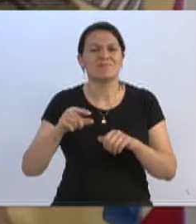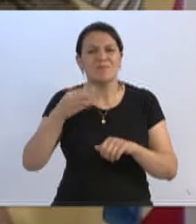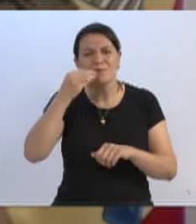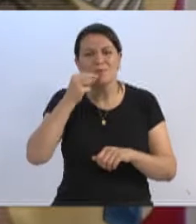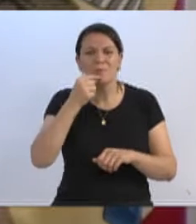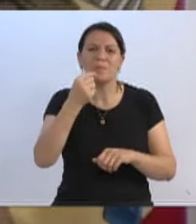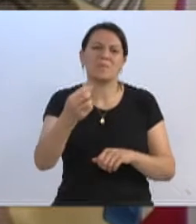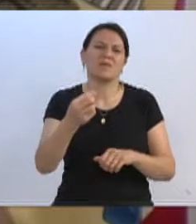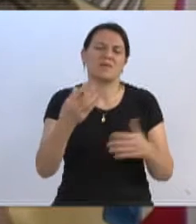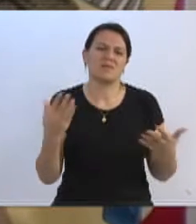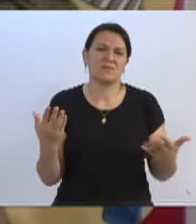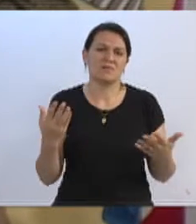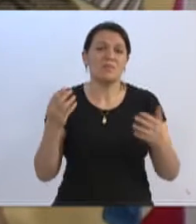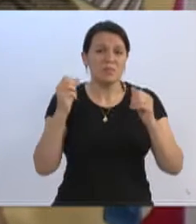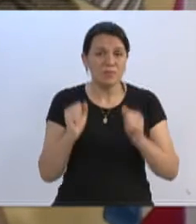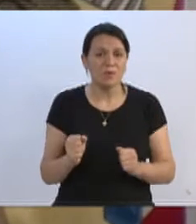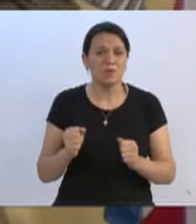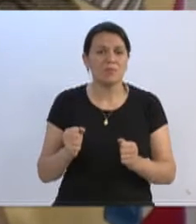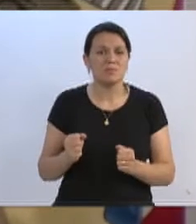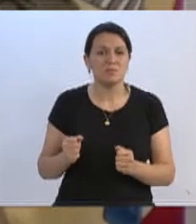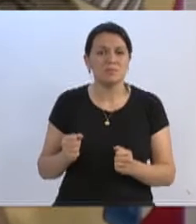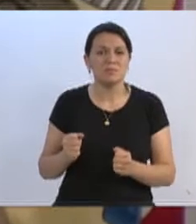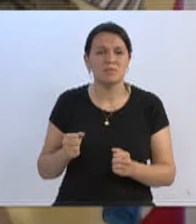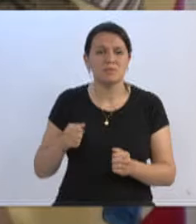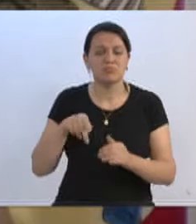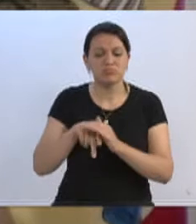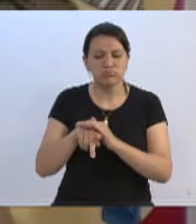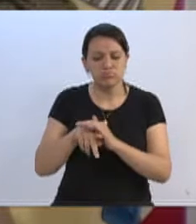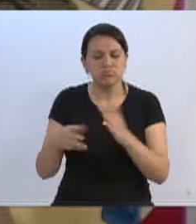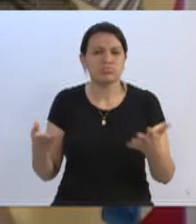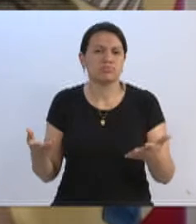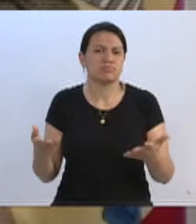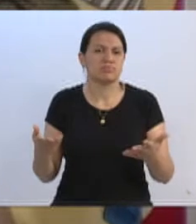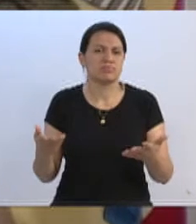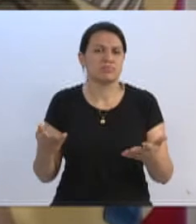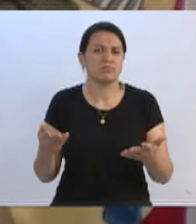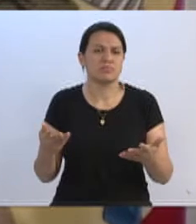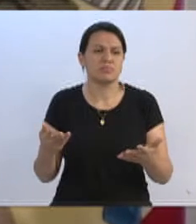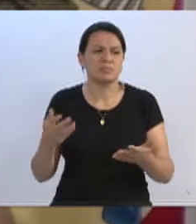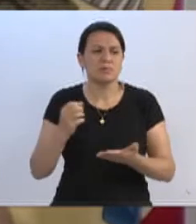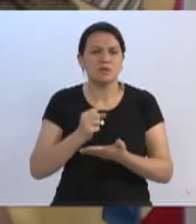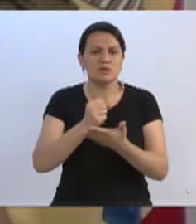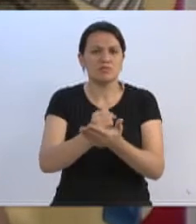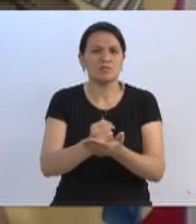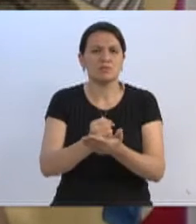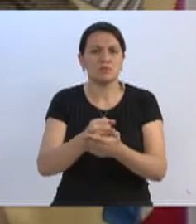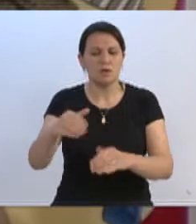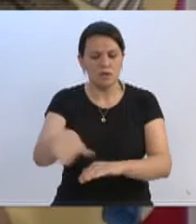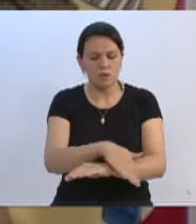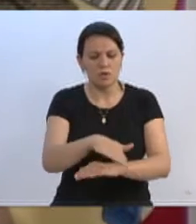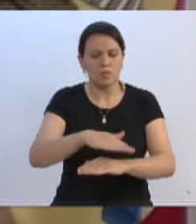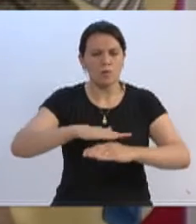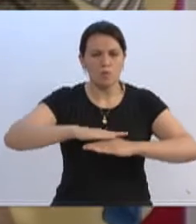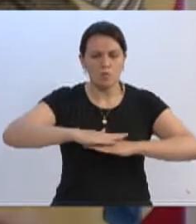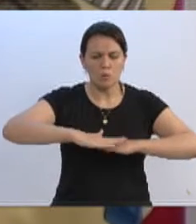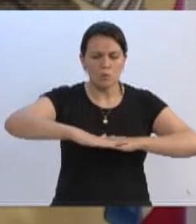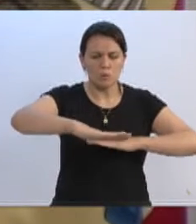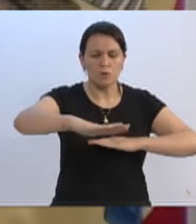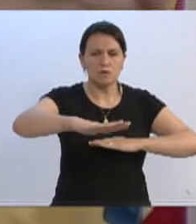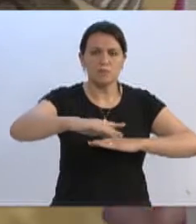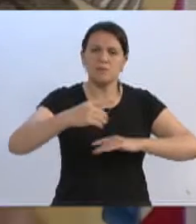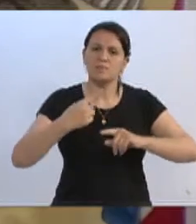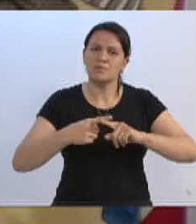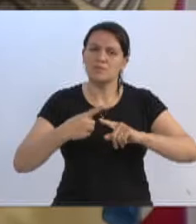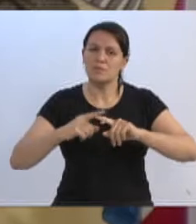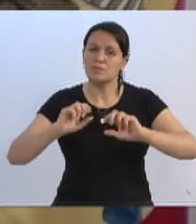Executivo para que também possa investir, como há alguns anos atrás foi feito, e foi possibilitado a pavimentação de várias ruas. Afinal de contas, esse